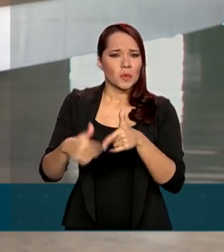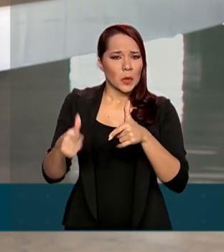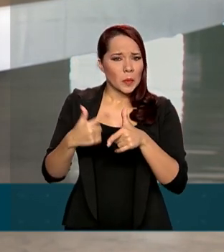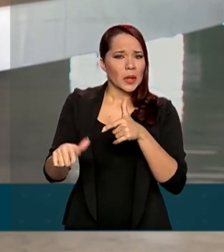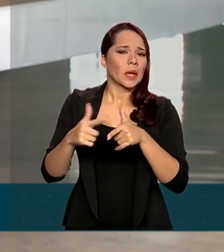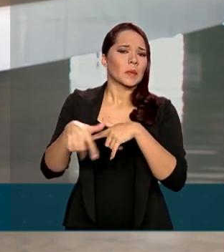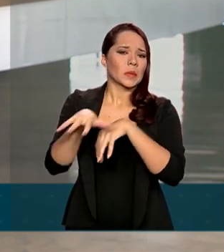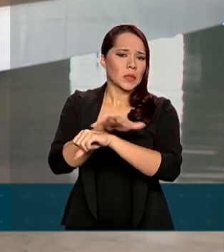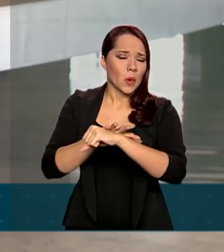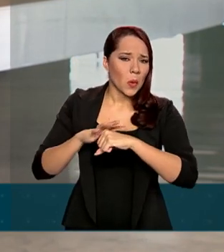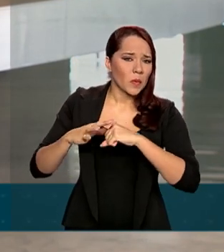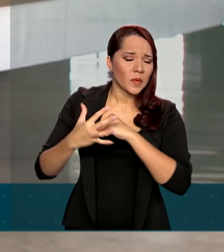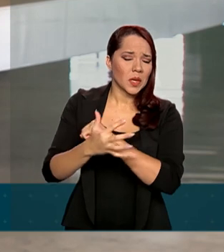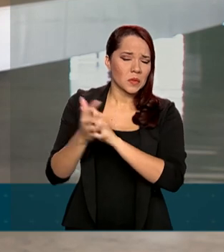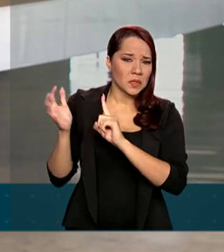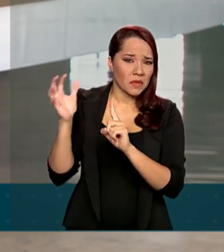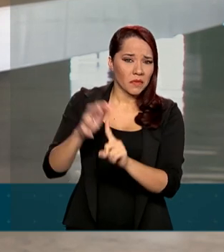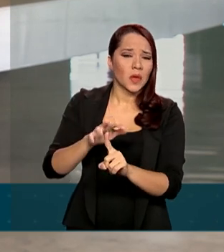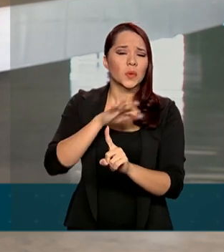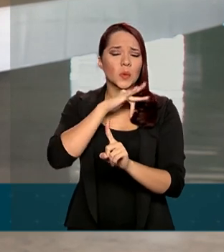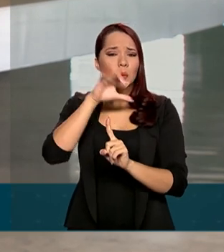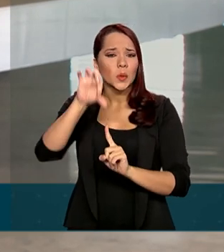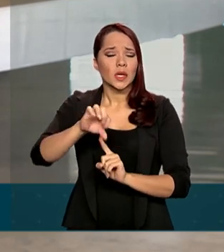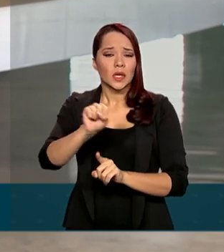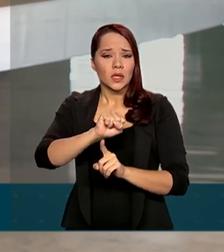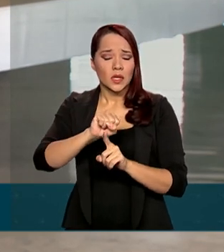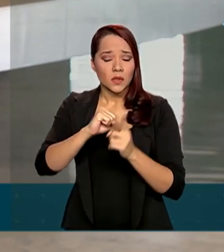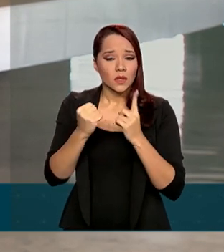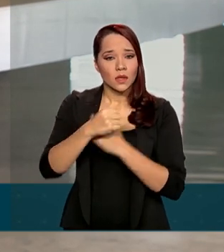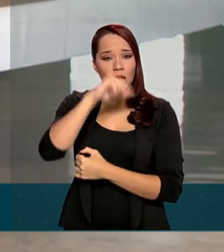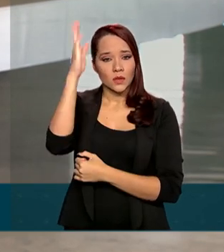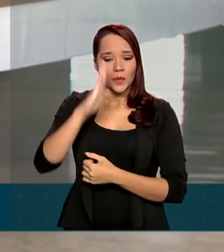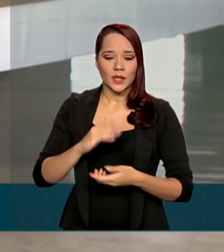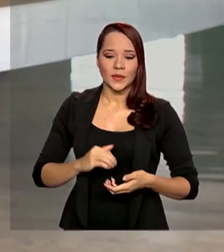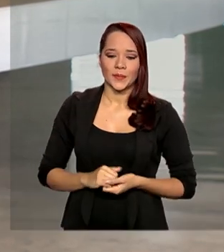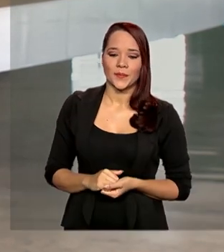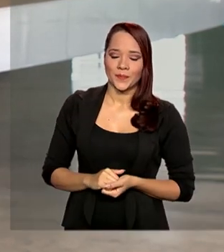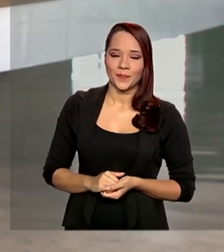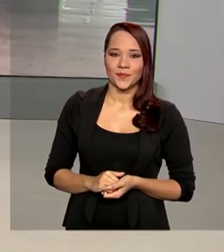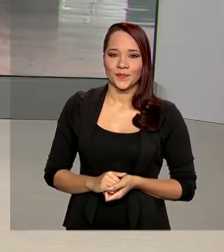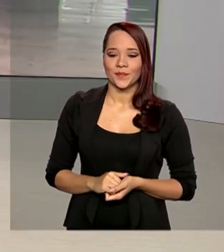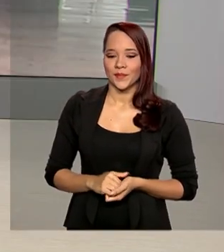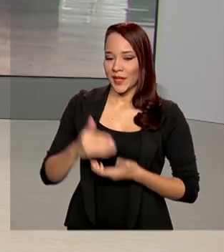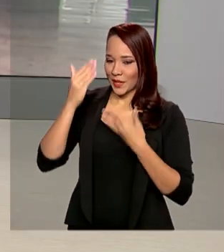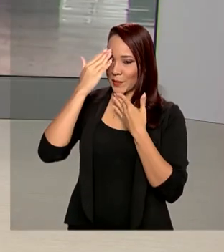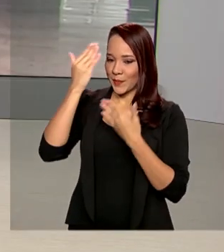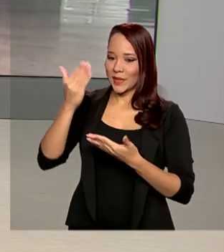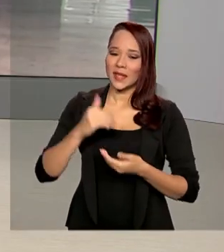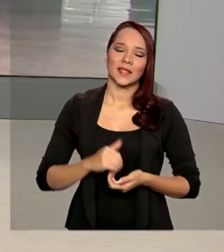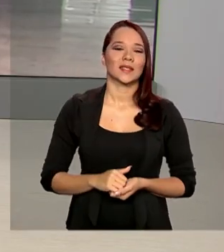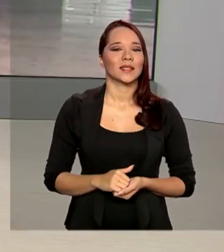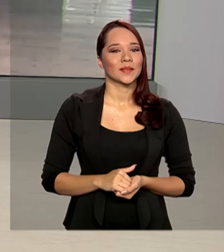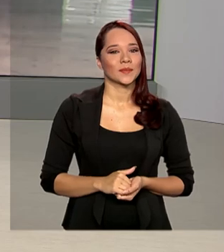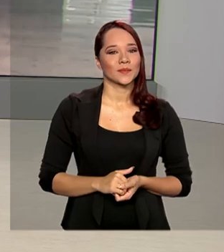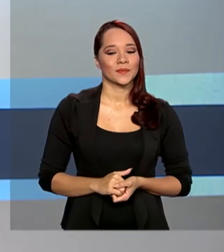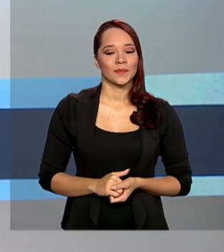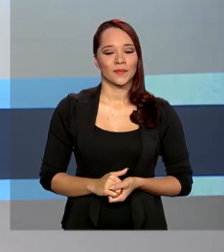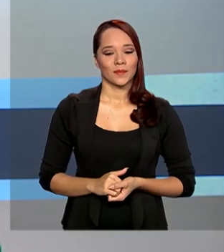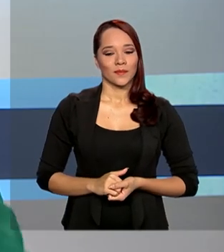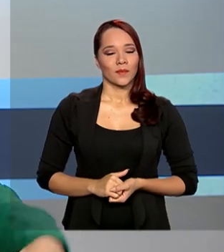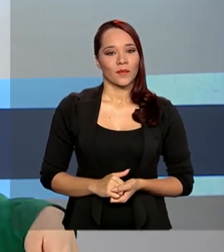da Covid-19 na sociedade brasileira. Renata, volto com você. Obrigada, Dani, pelas suas informações.